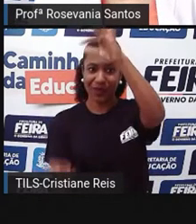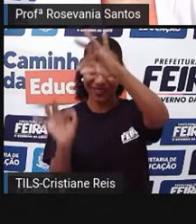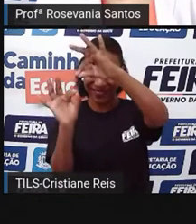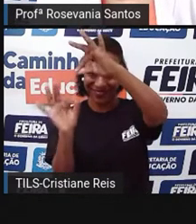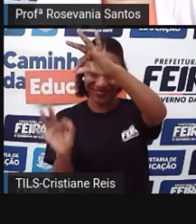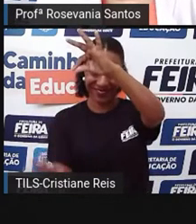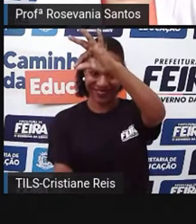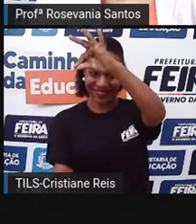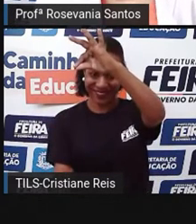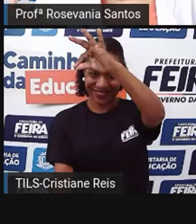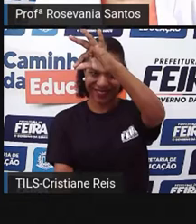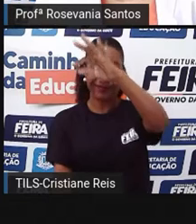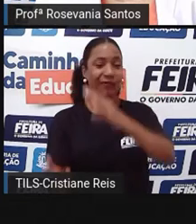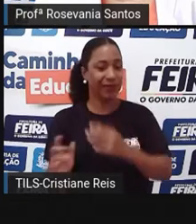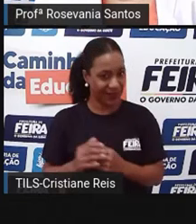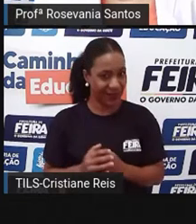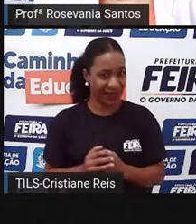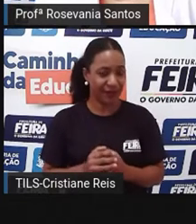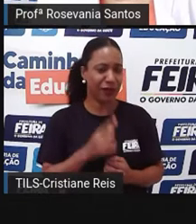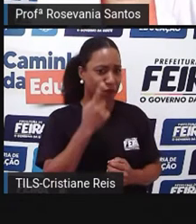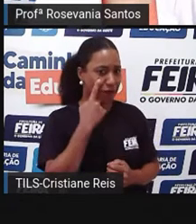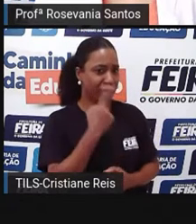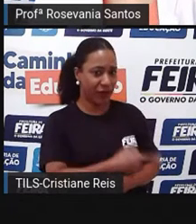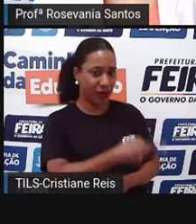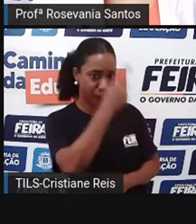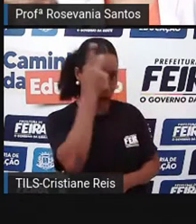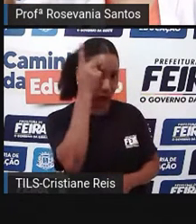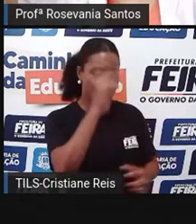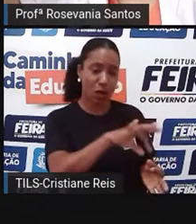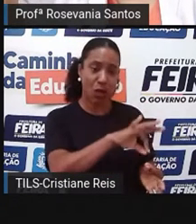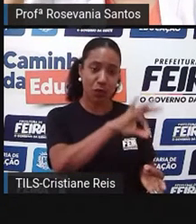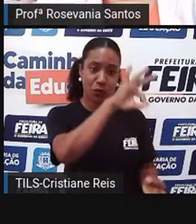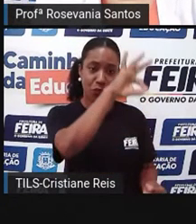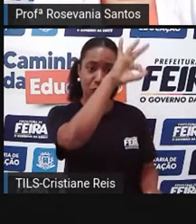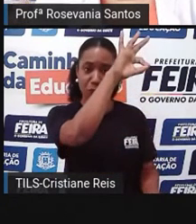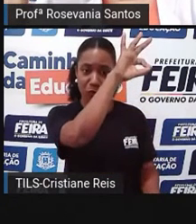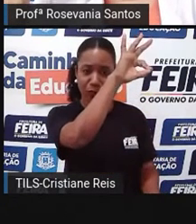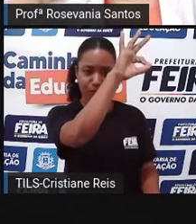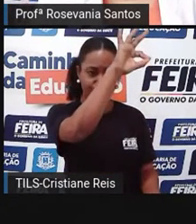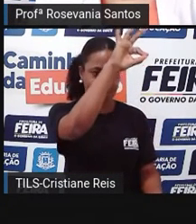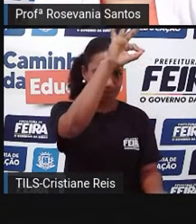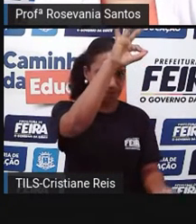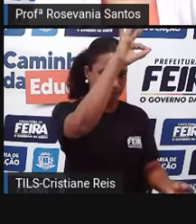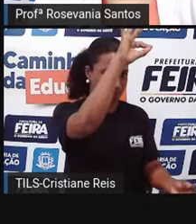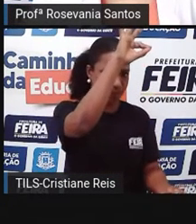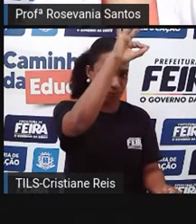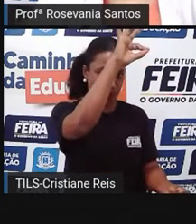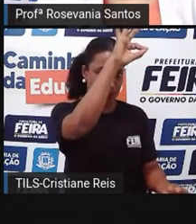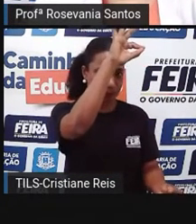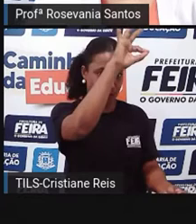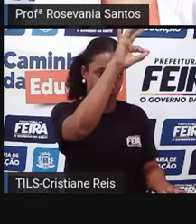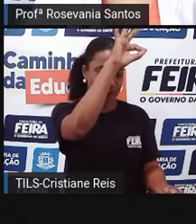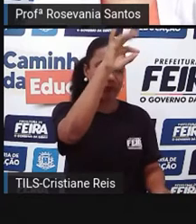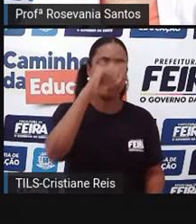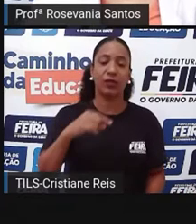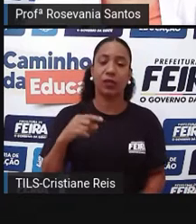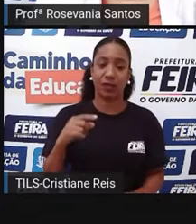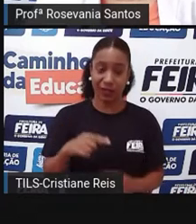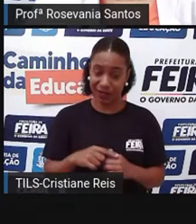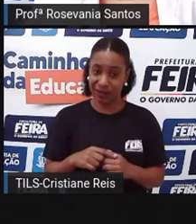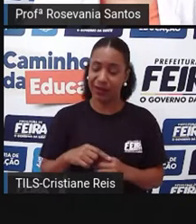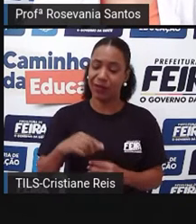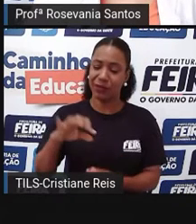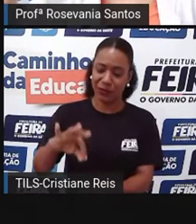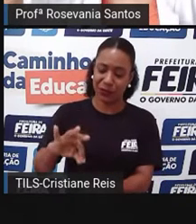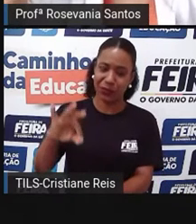homem, essa é a minha altura. Eu medi todinho ali, né, aquela minha extensão. Dos meus pés, a